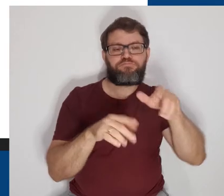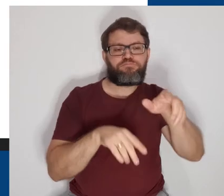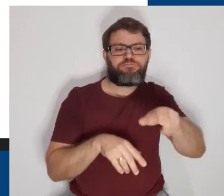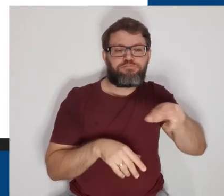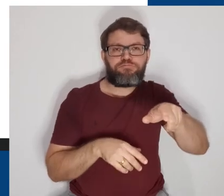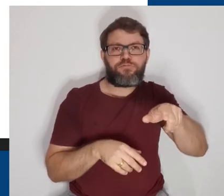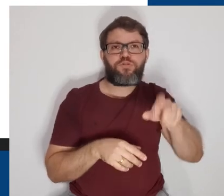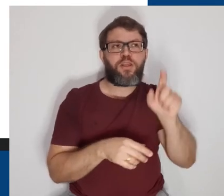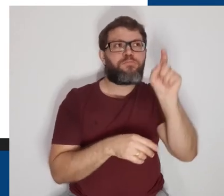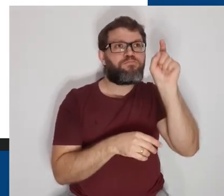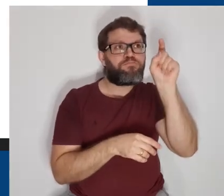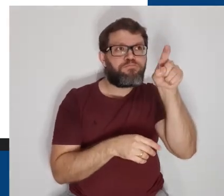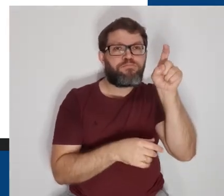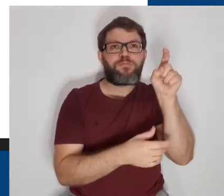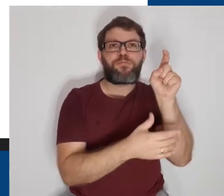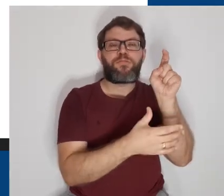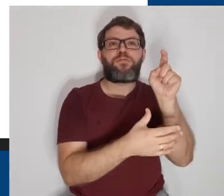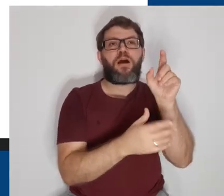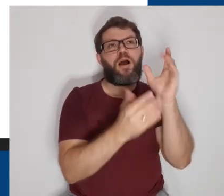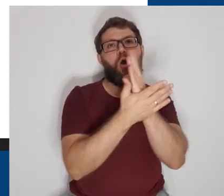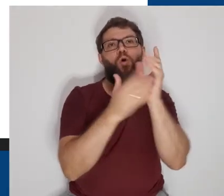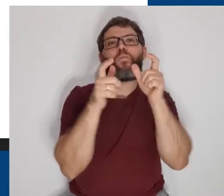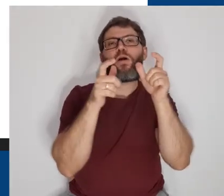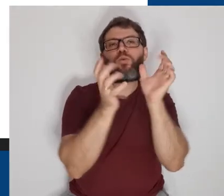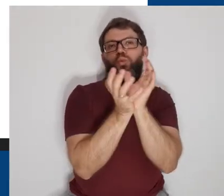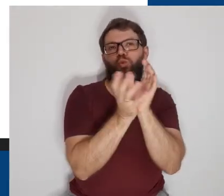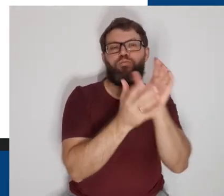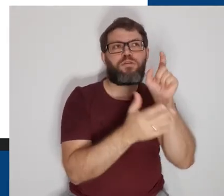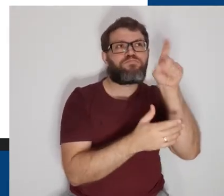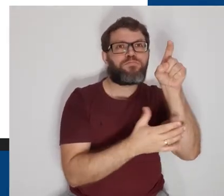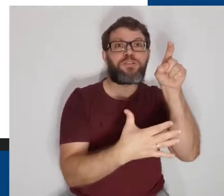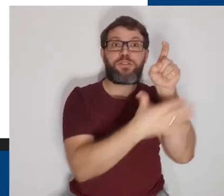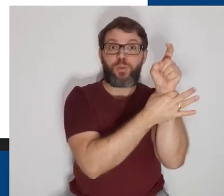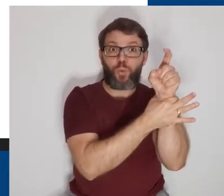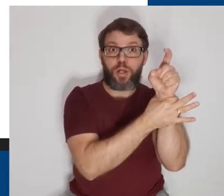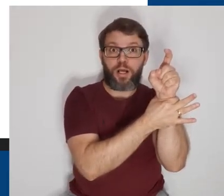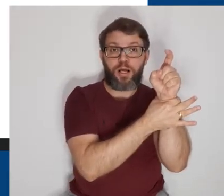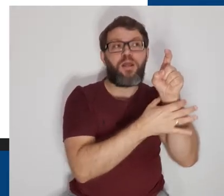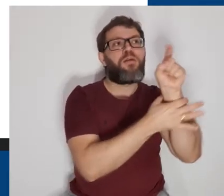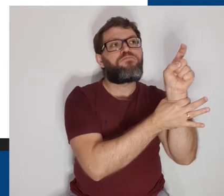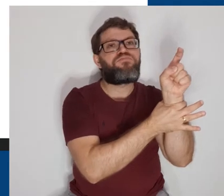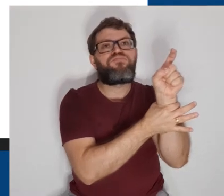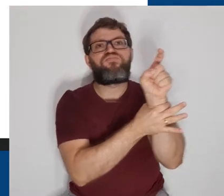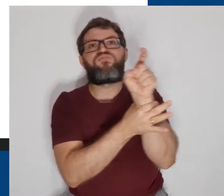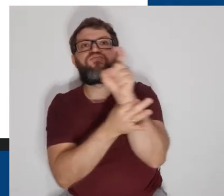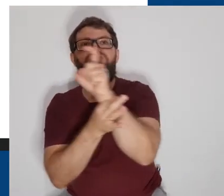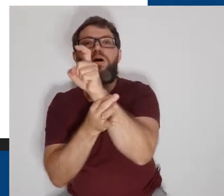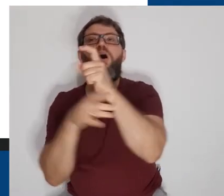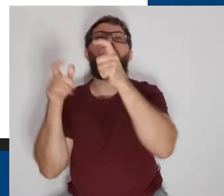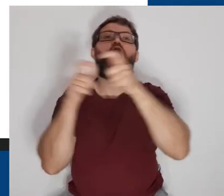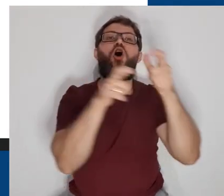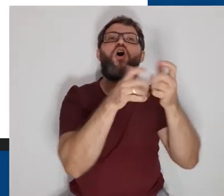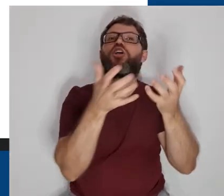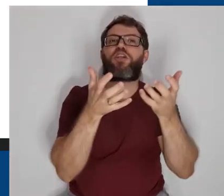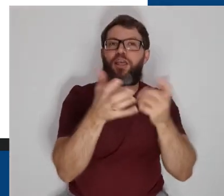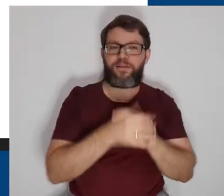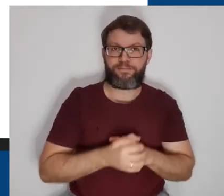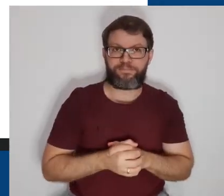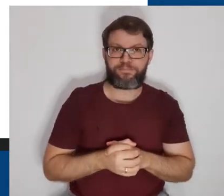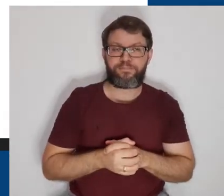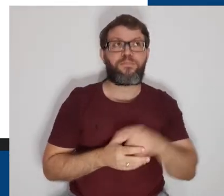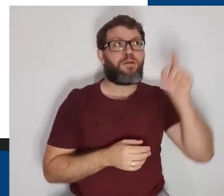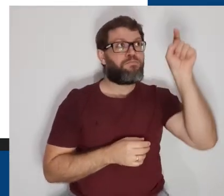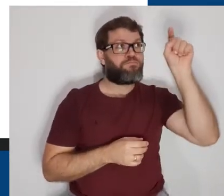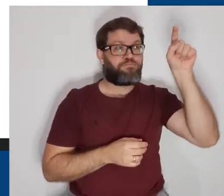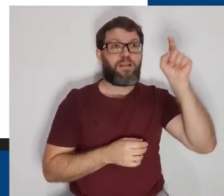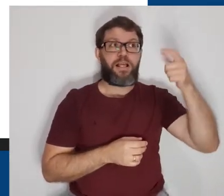Com o mouse, você pode segurar o card de alguma das turmas e arrastar até chegar na posição que deseja. A segunda configuração é